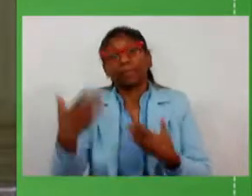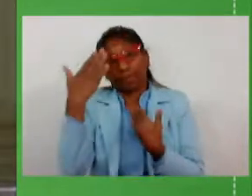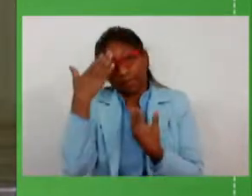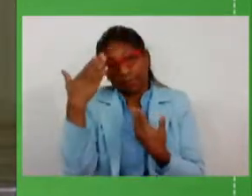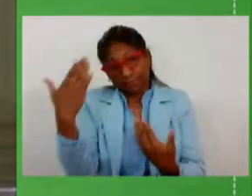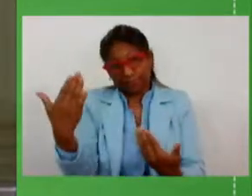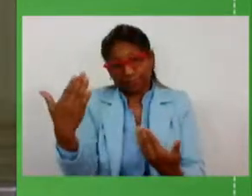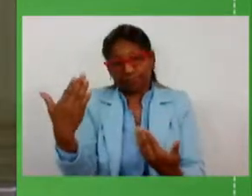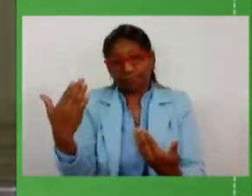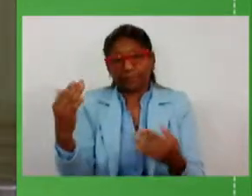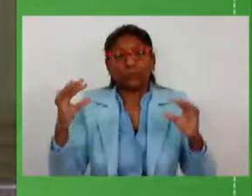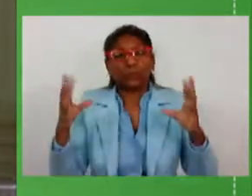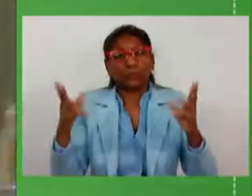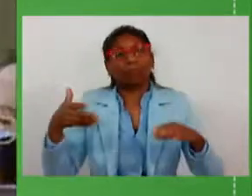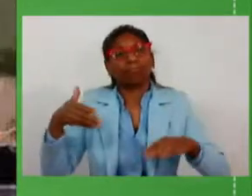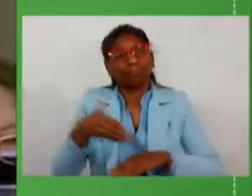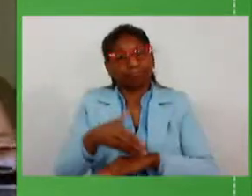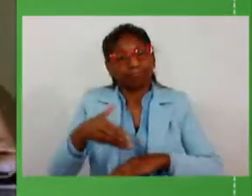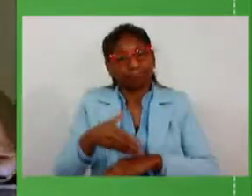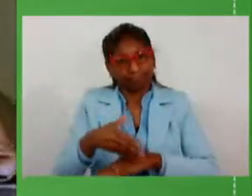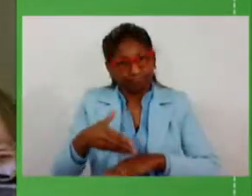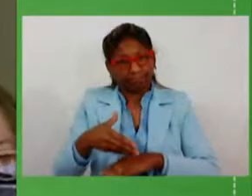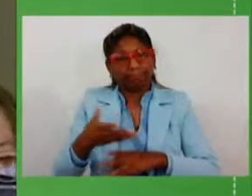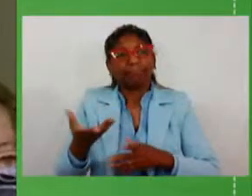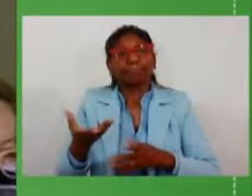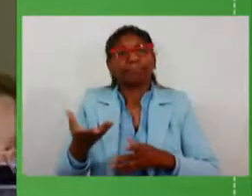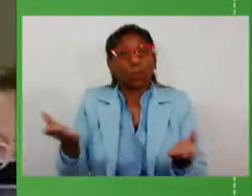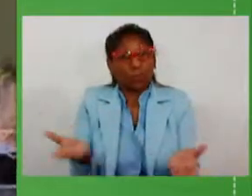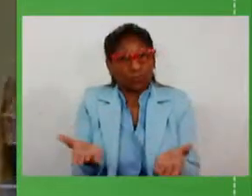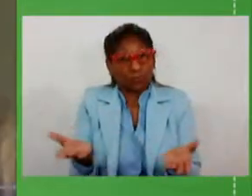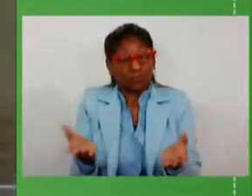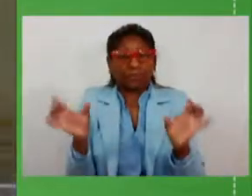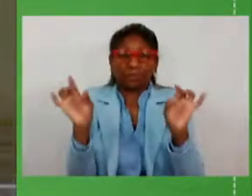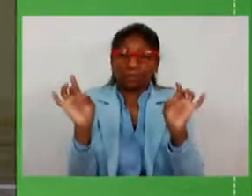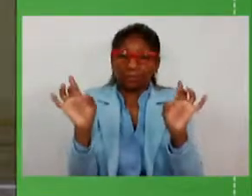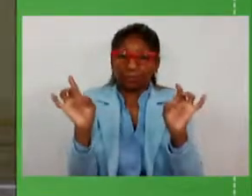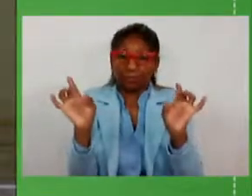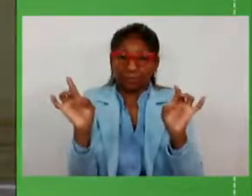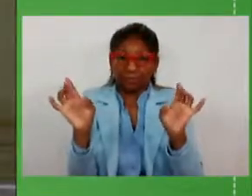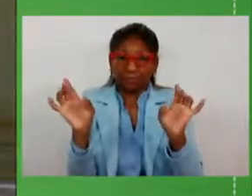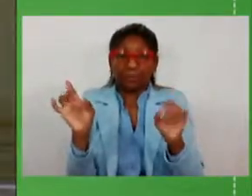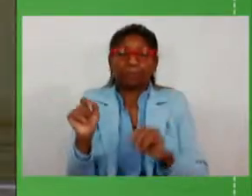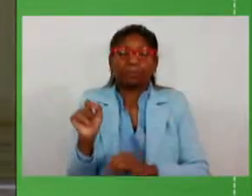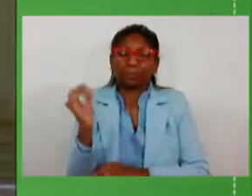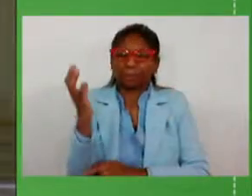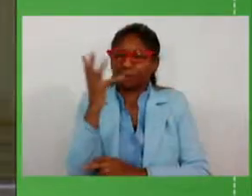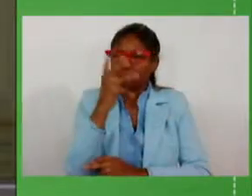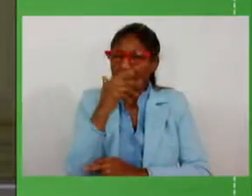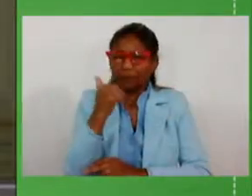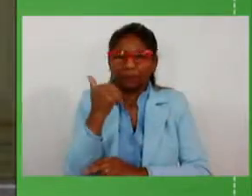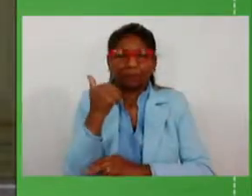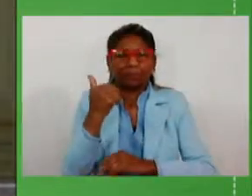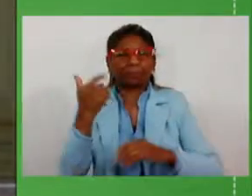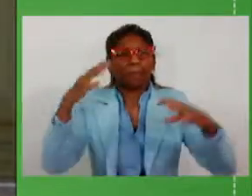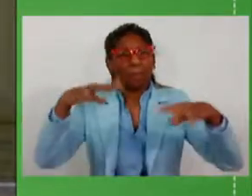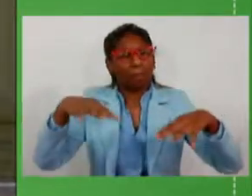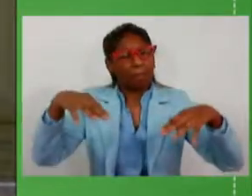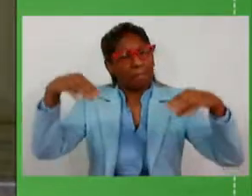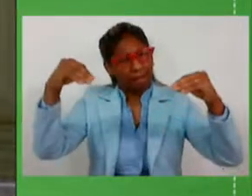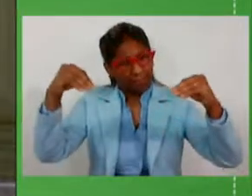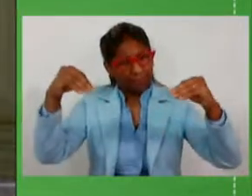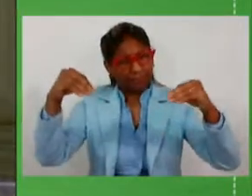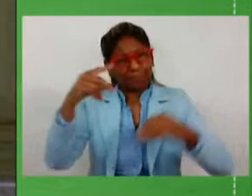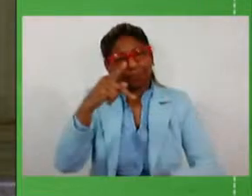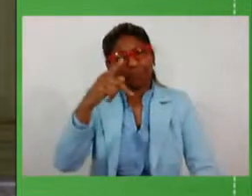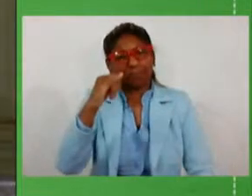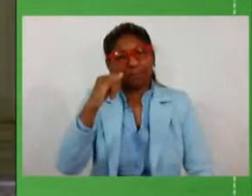presença das senhoras e dos senhores que estão aqui conosco neste belo e centenário Palácio Piratini. Chamo